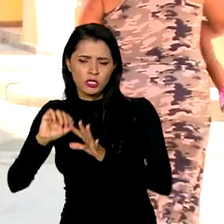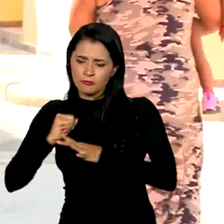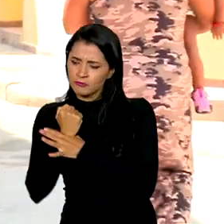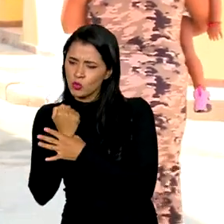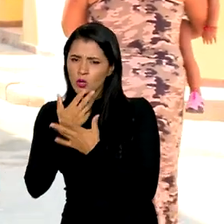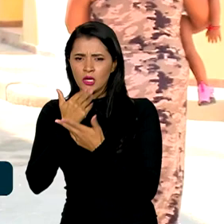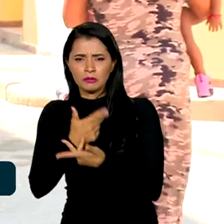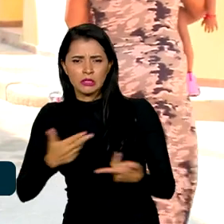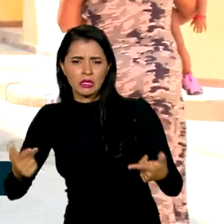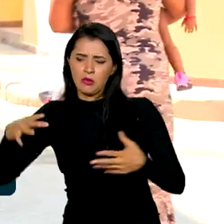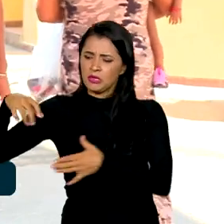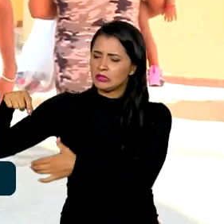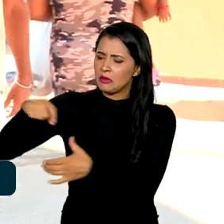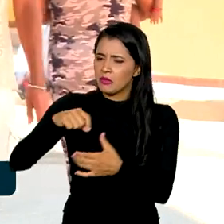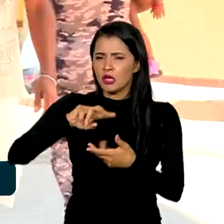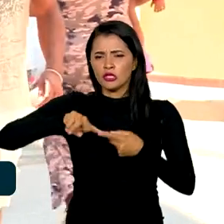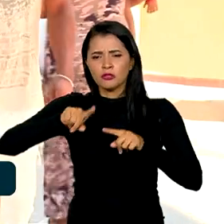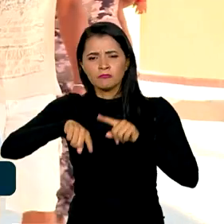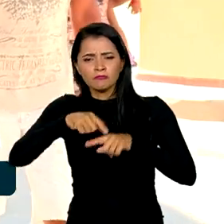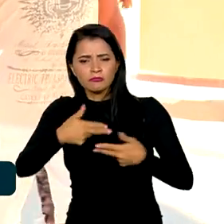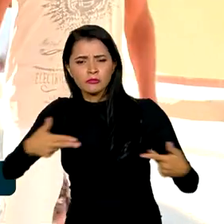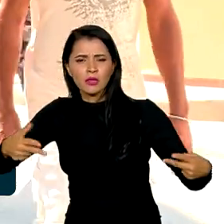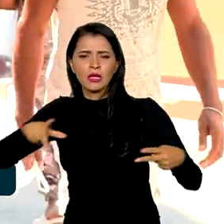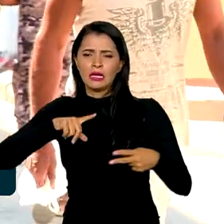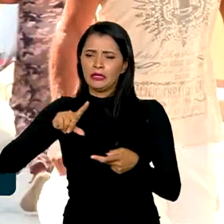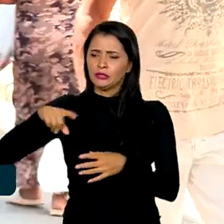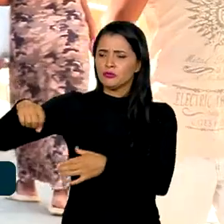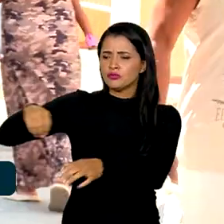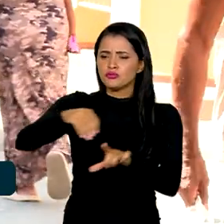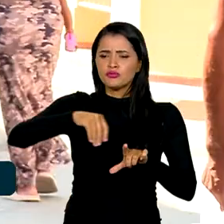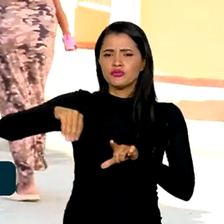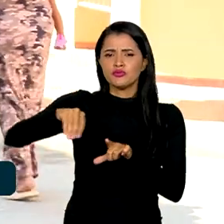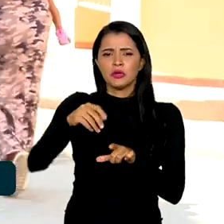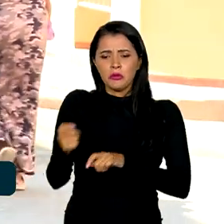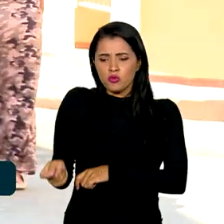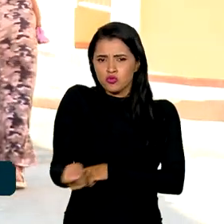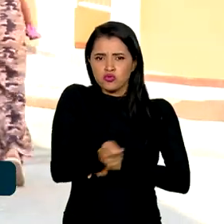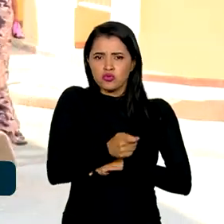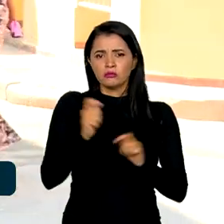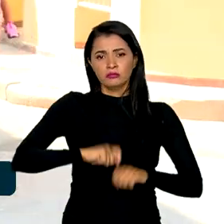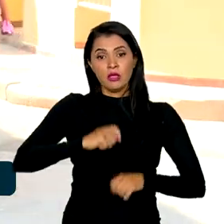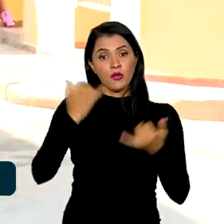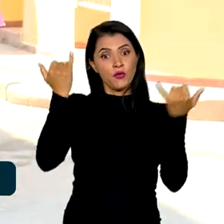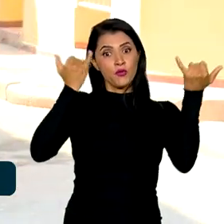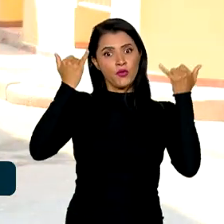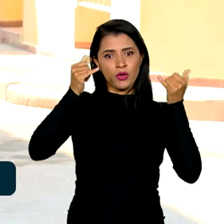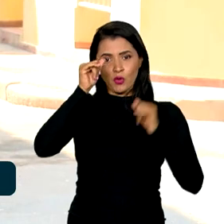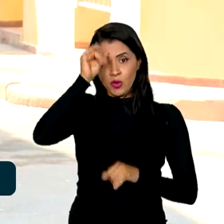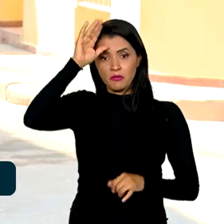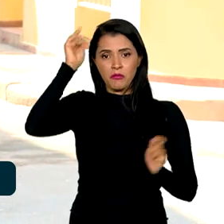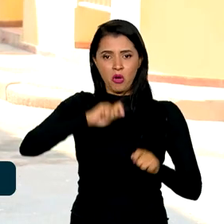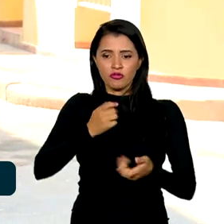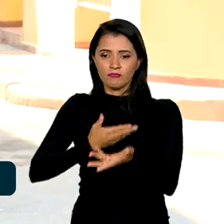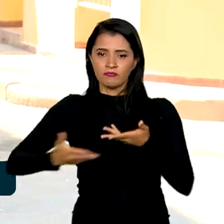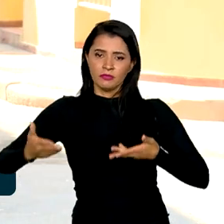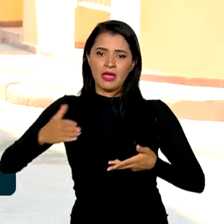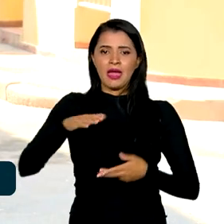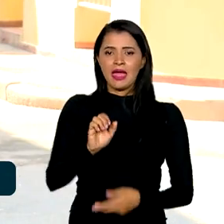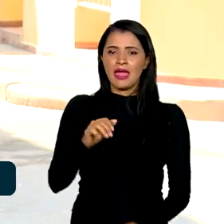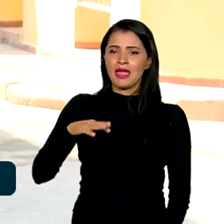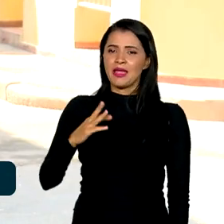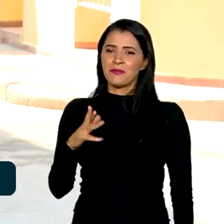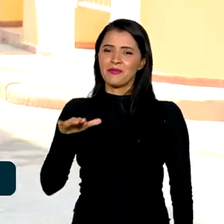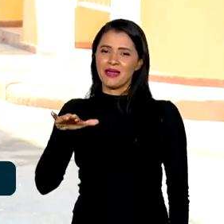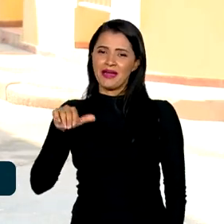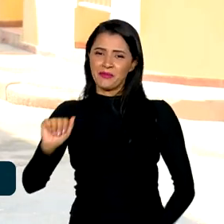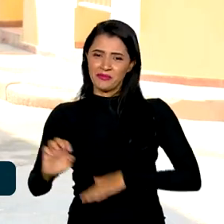sementes, material genético, bioinsumos e fertilizantes. Conhecimentos que devem ser compartilhados pela Embrapa, a empresa